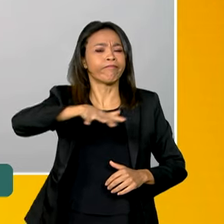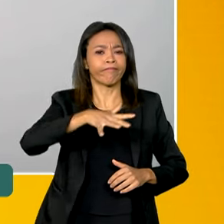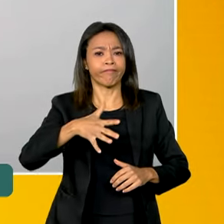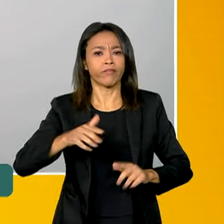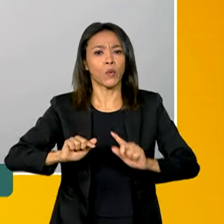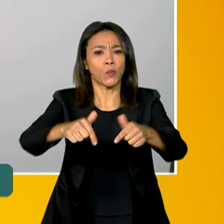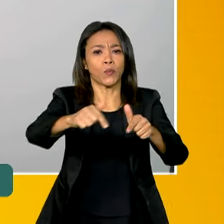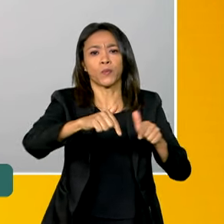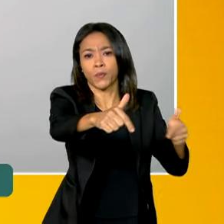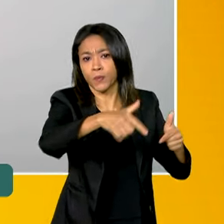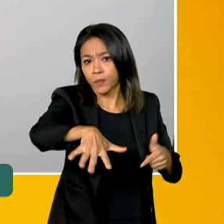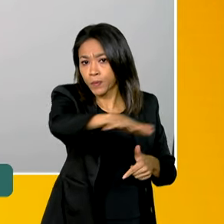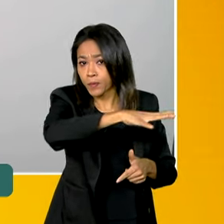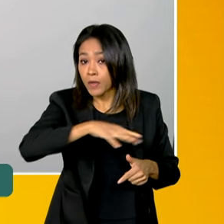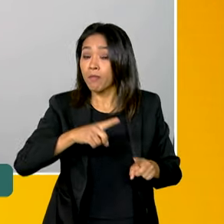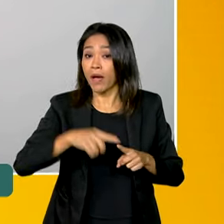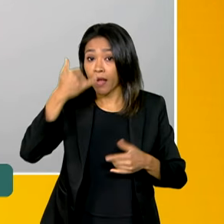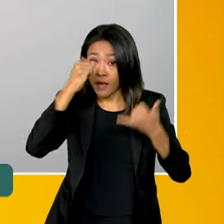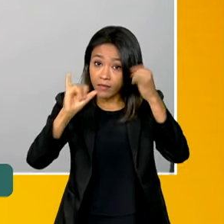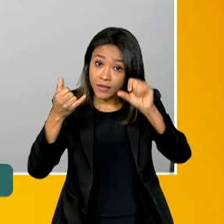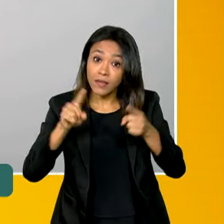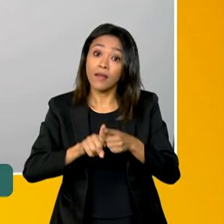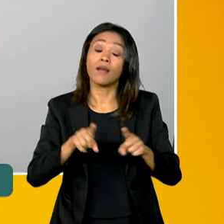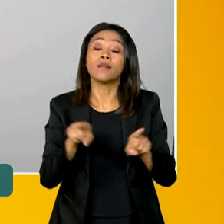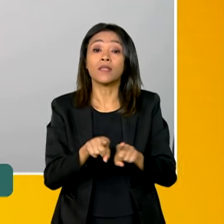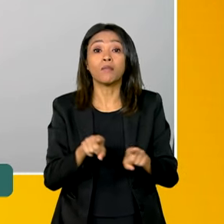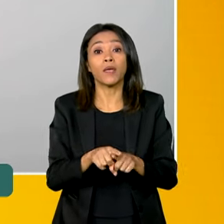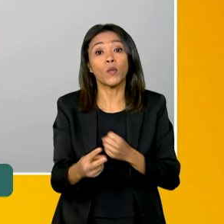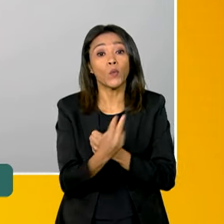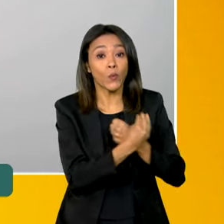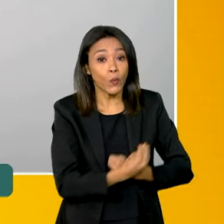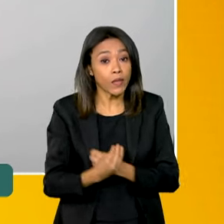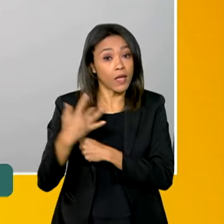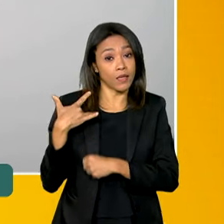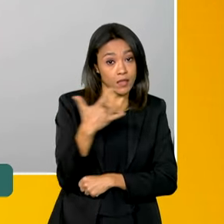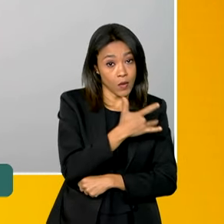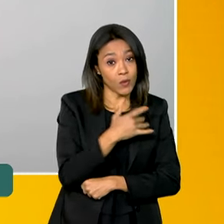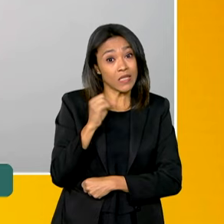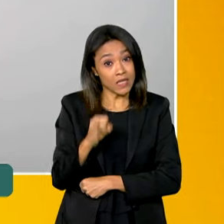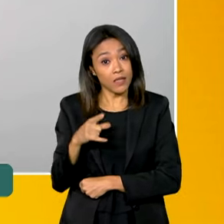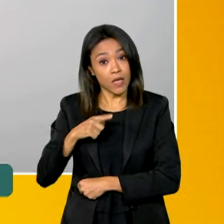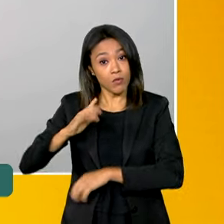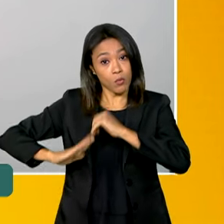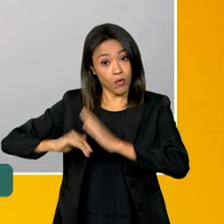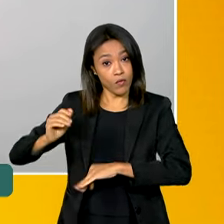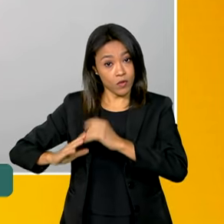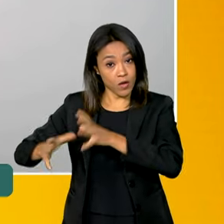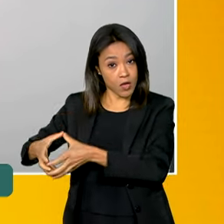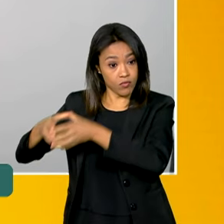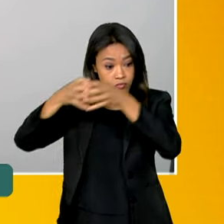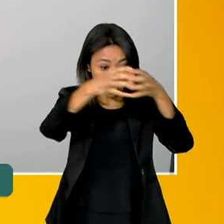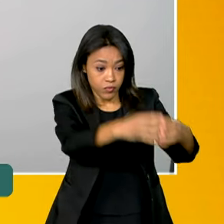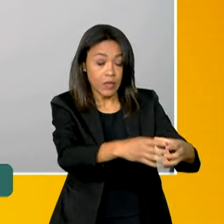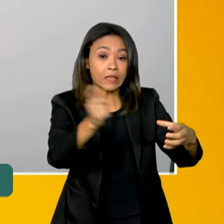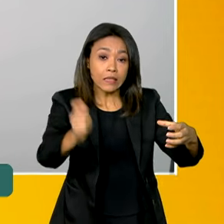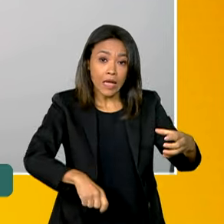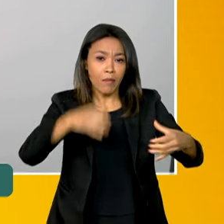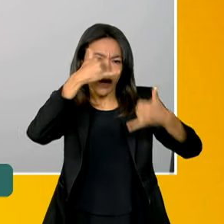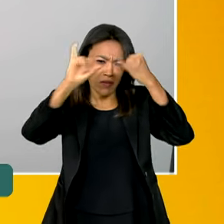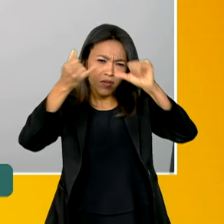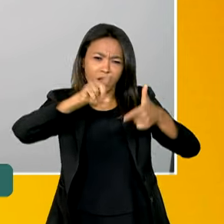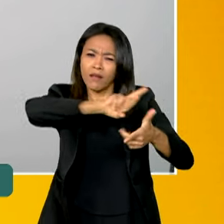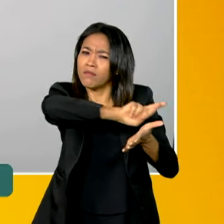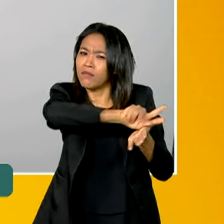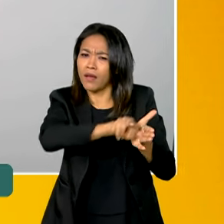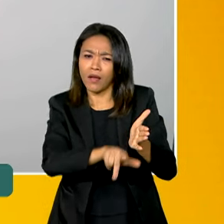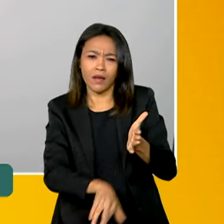a gente trata principalmente da prevenção e promoção à saúde e se a gente tem esses profissionais dentro, gente tem como prevenir vários problemas,